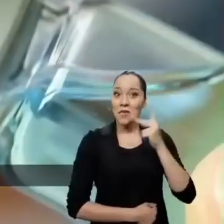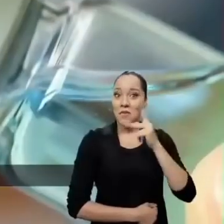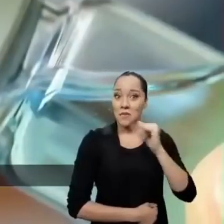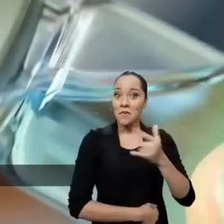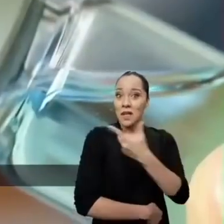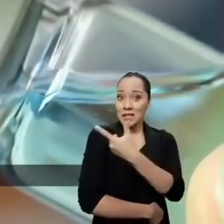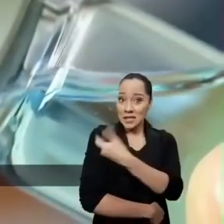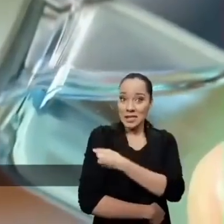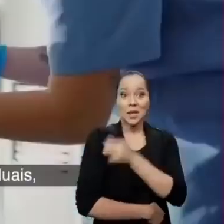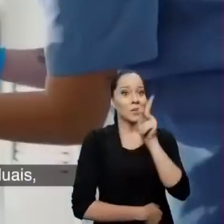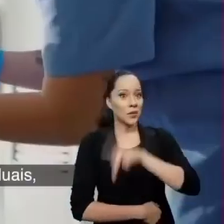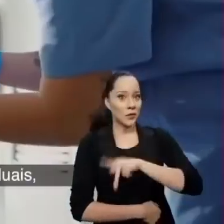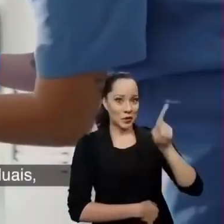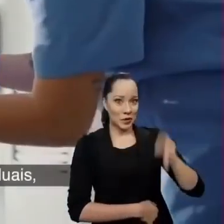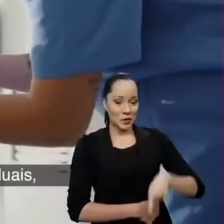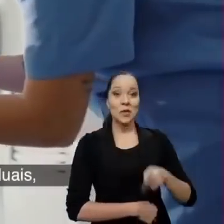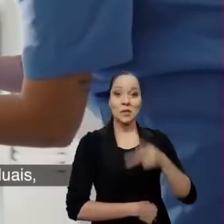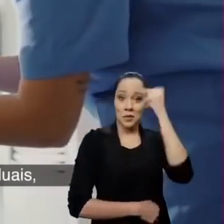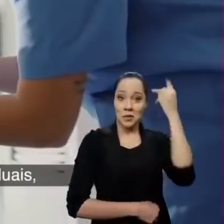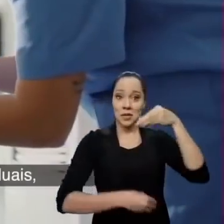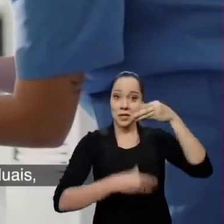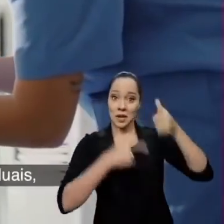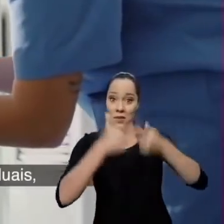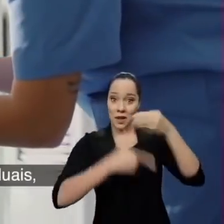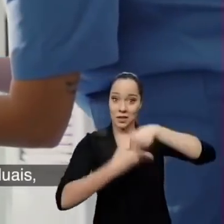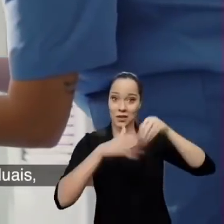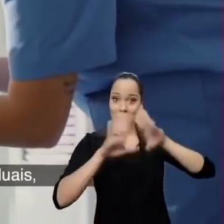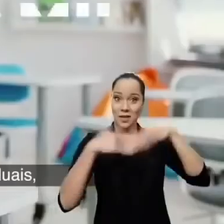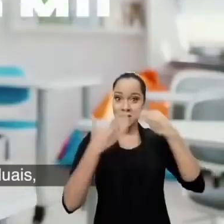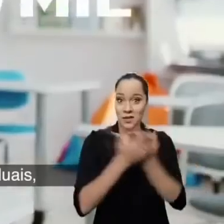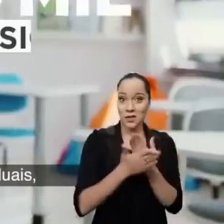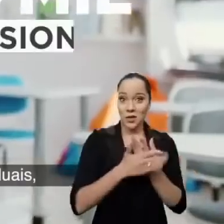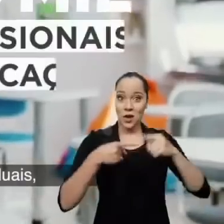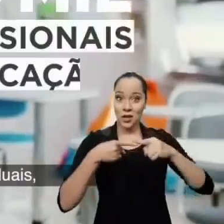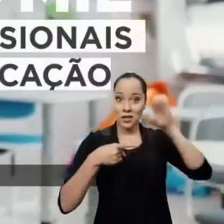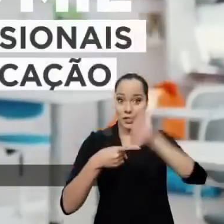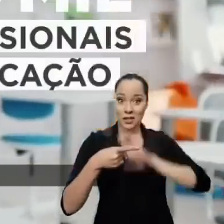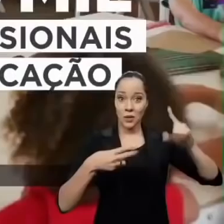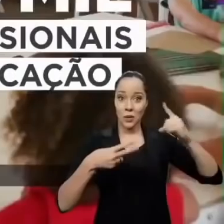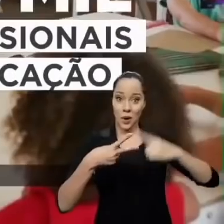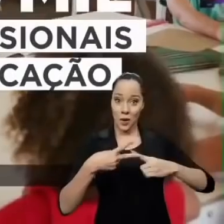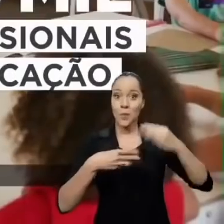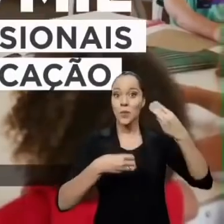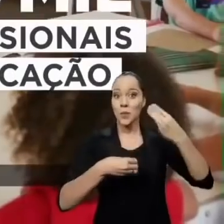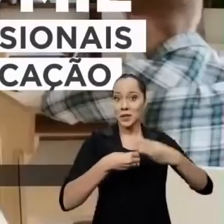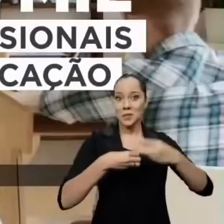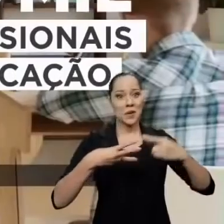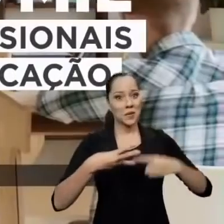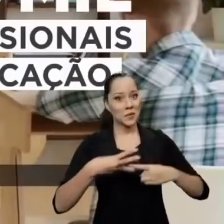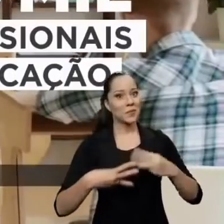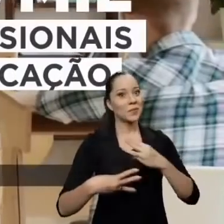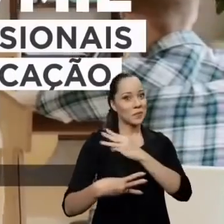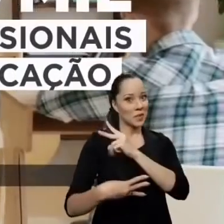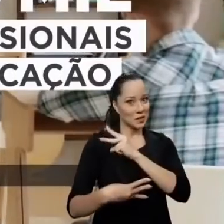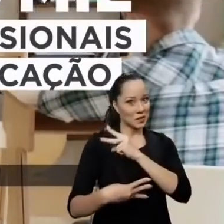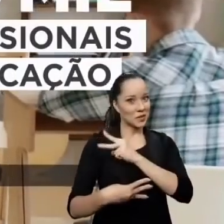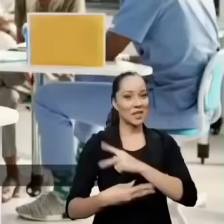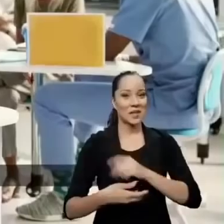São Paulo está vacinando os professores e funcionários das escolas estaduais, municipais e particulares.